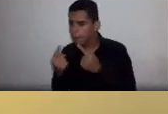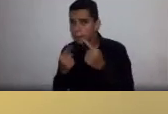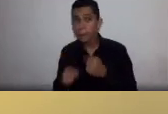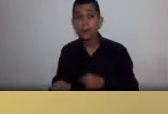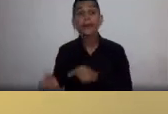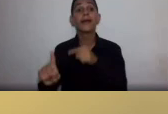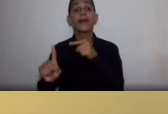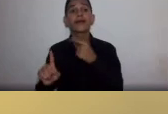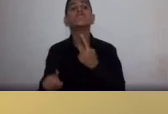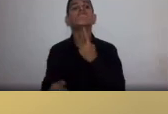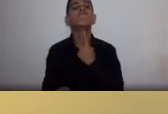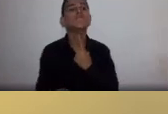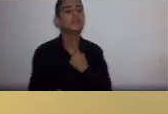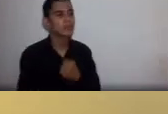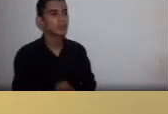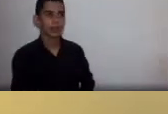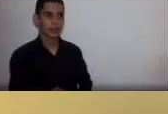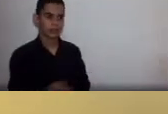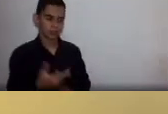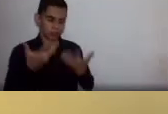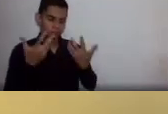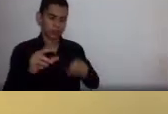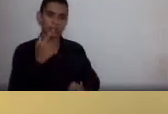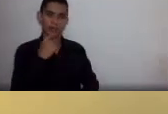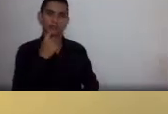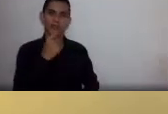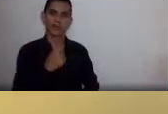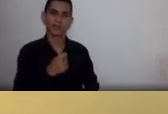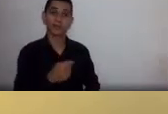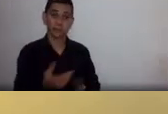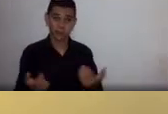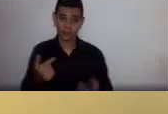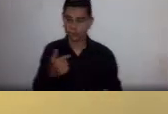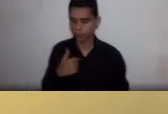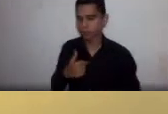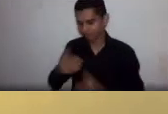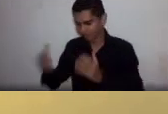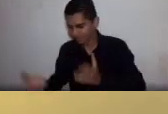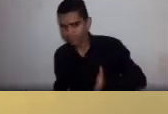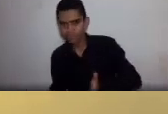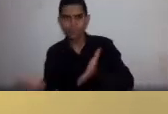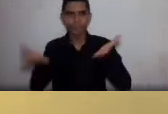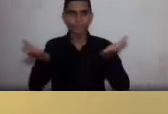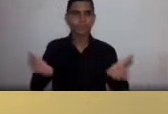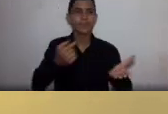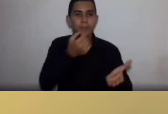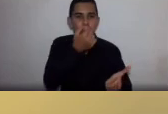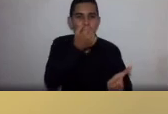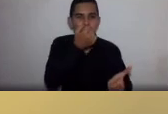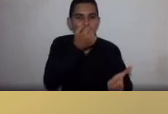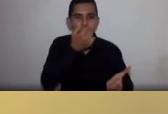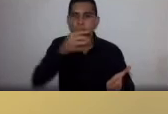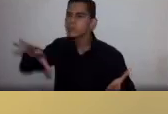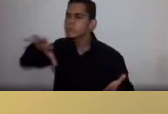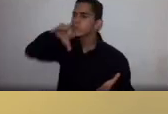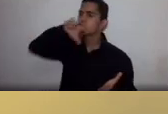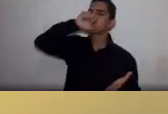de não ser transfundida. Então, eu entubei a paciente, coloquei no respirador com oxigênio a 100%,